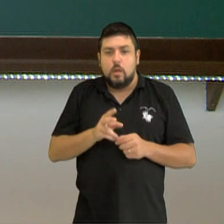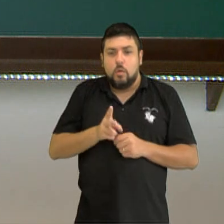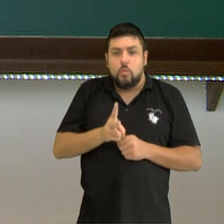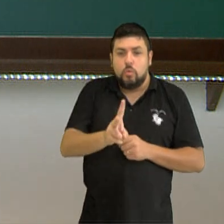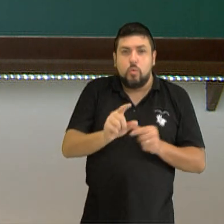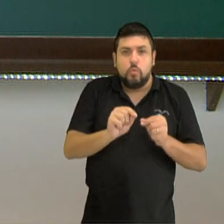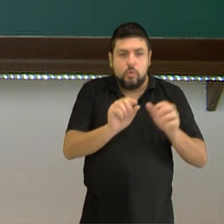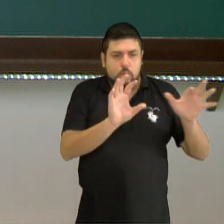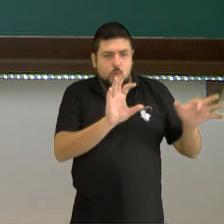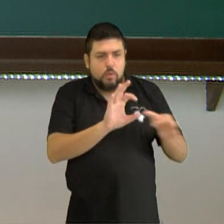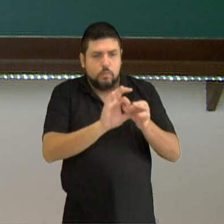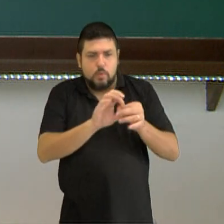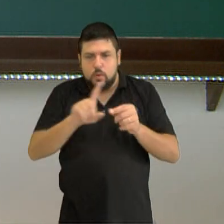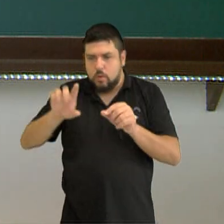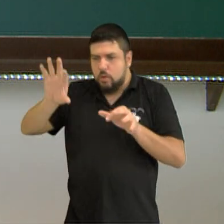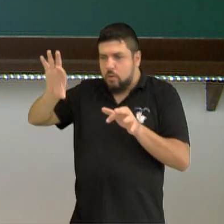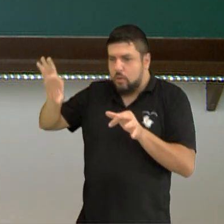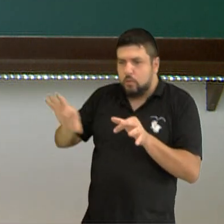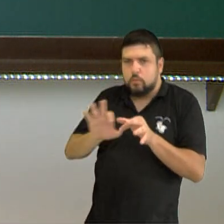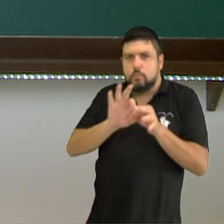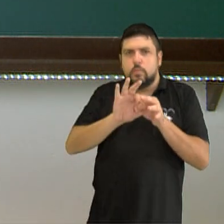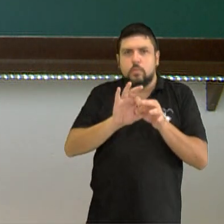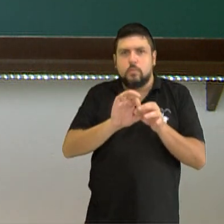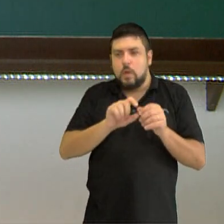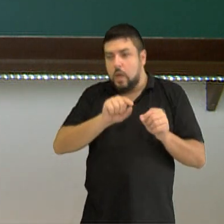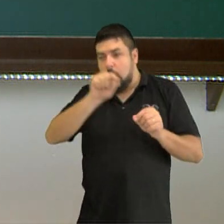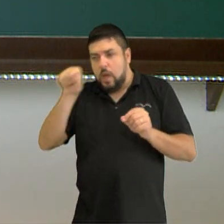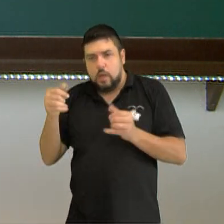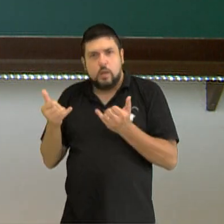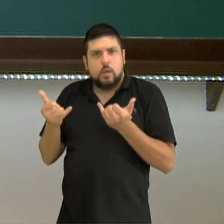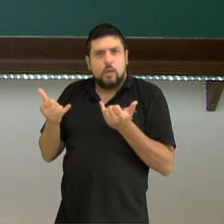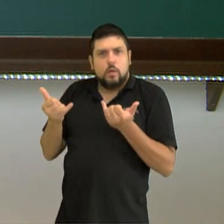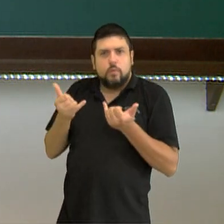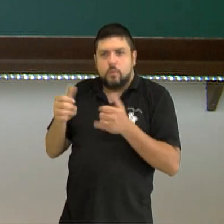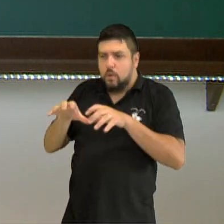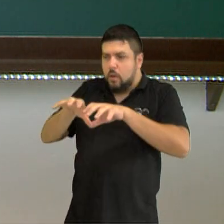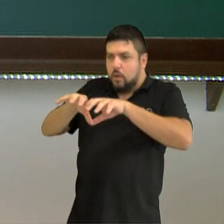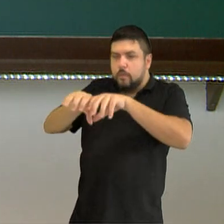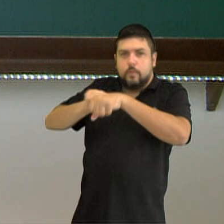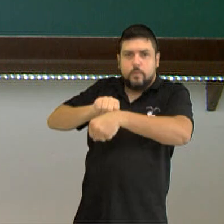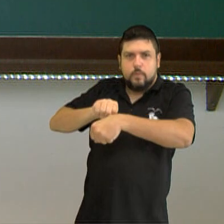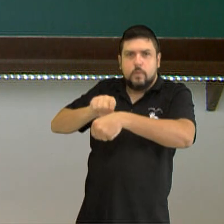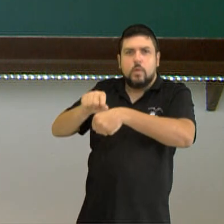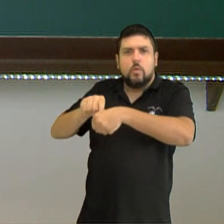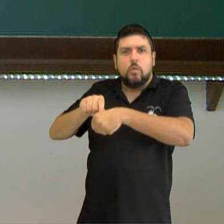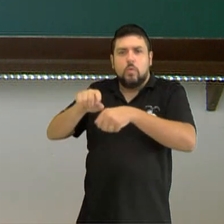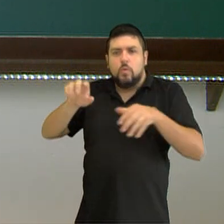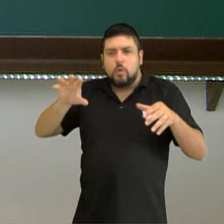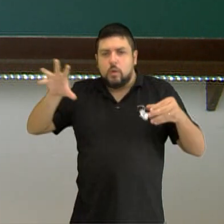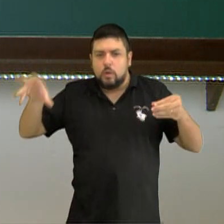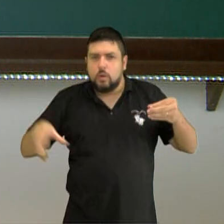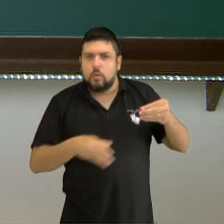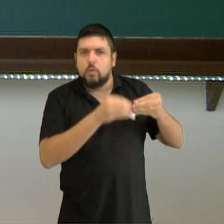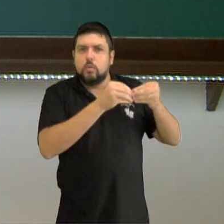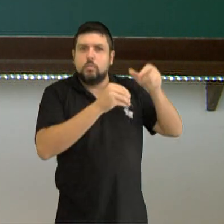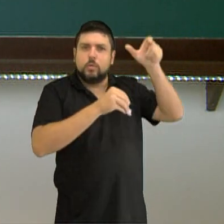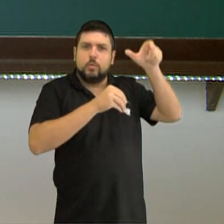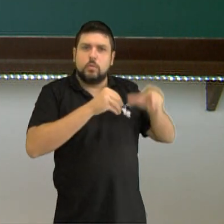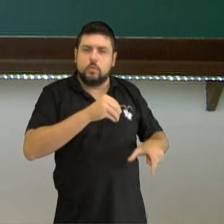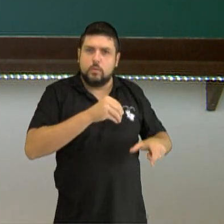e o restante, como em formação, é chamado de predicativo do sujeito.